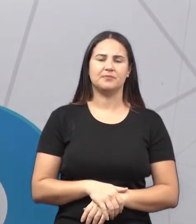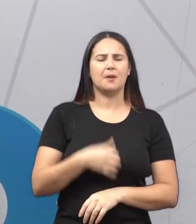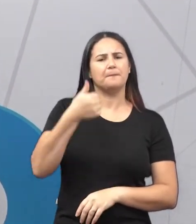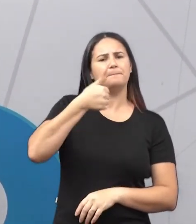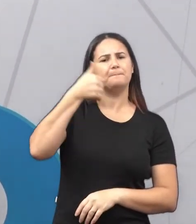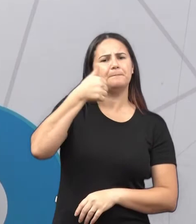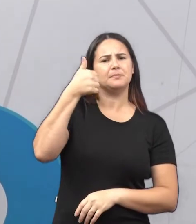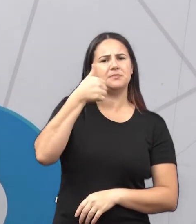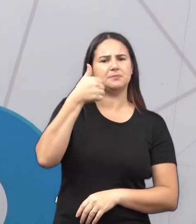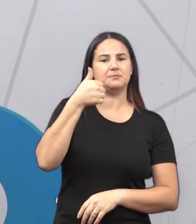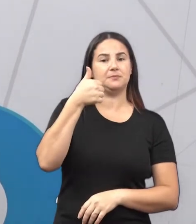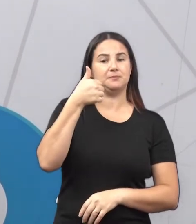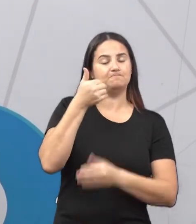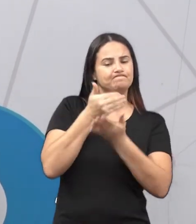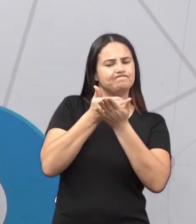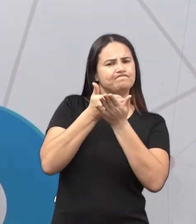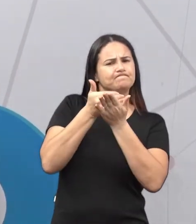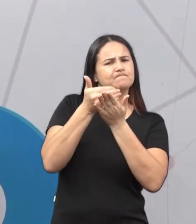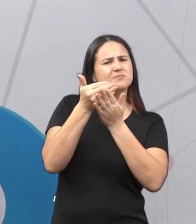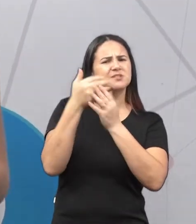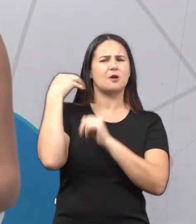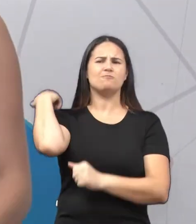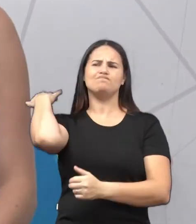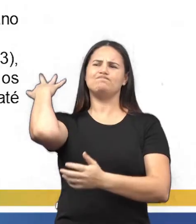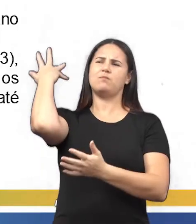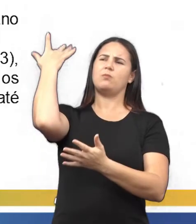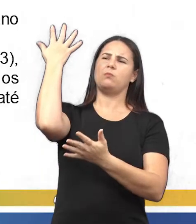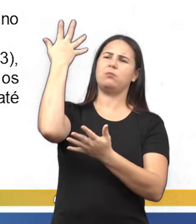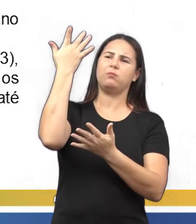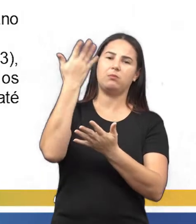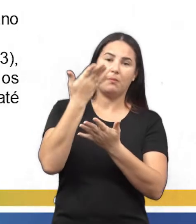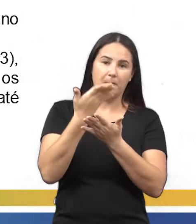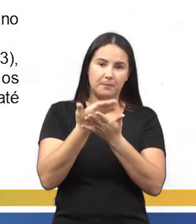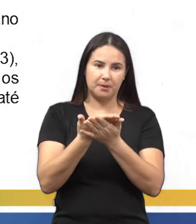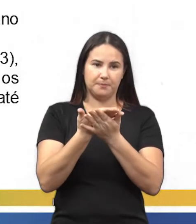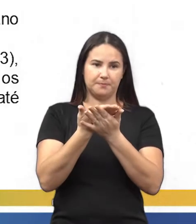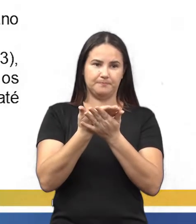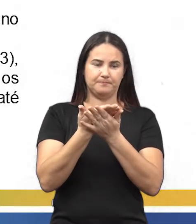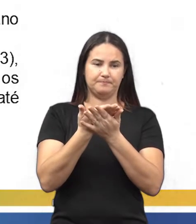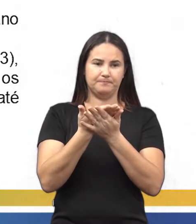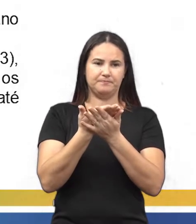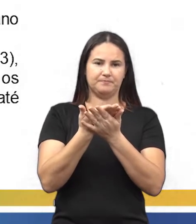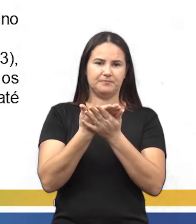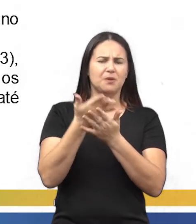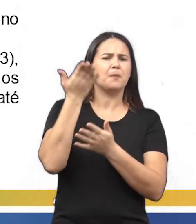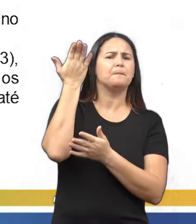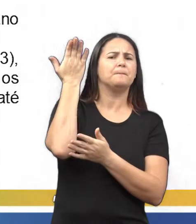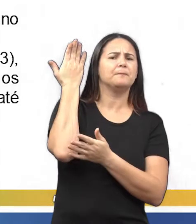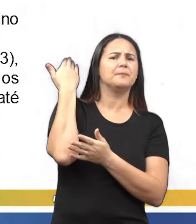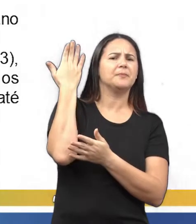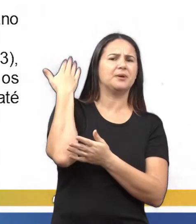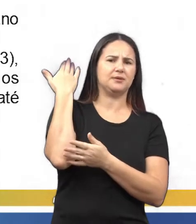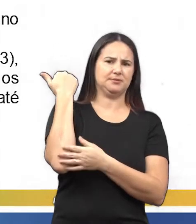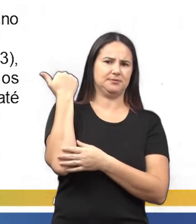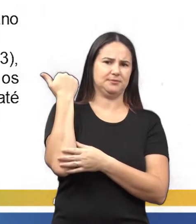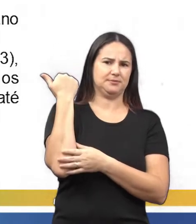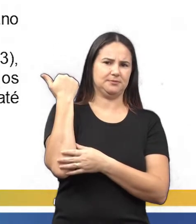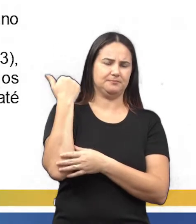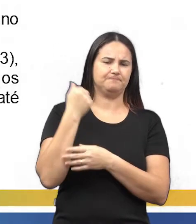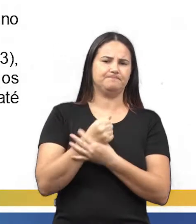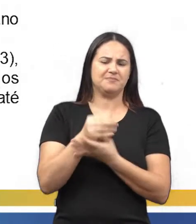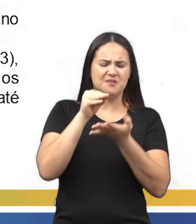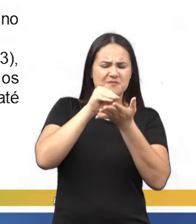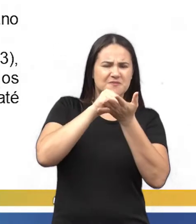Primeiramente eu vou iniciar uma breve história da álgebra, tá? Então, na antiguidade, a falta de